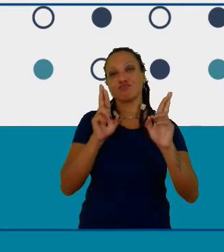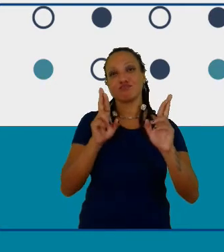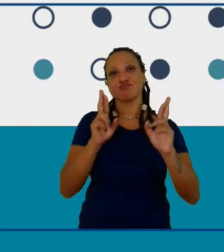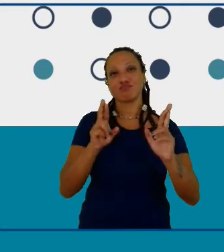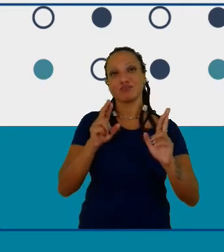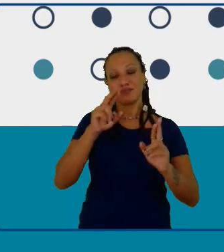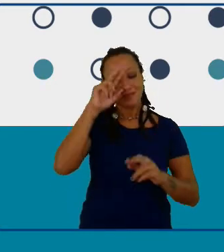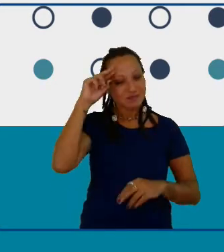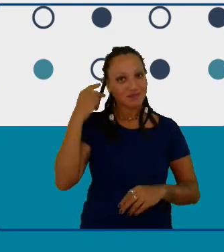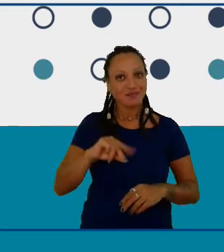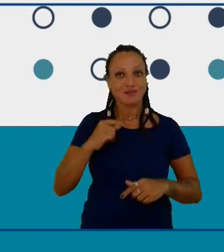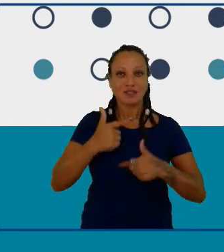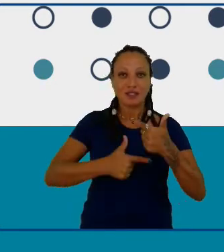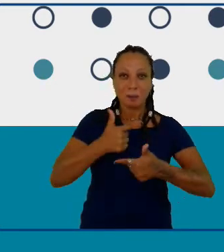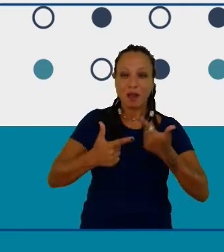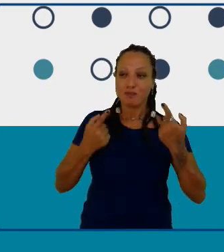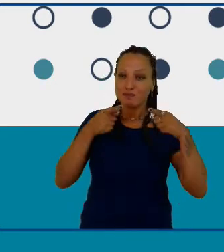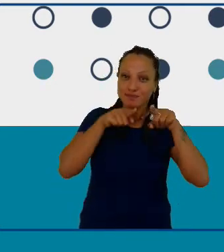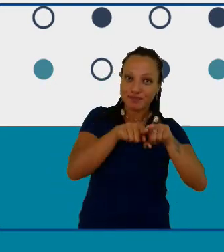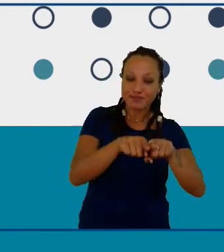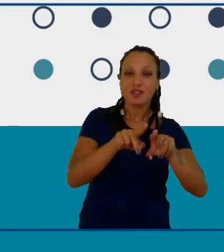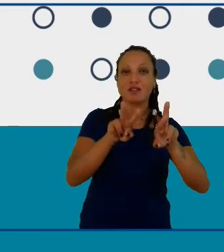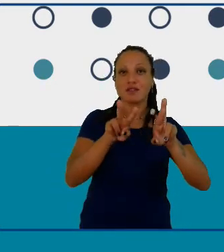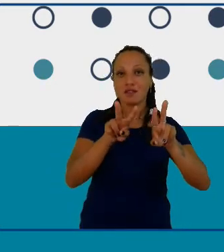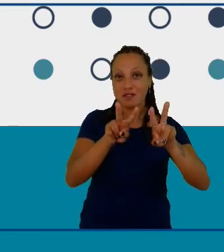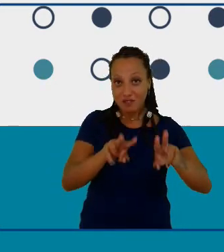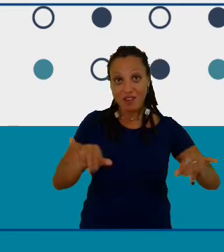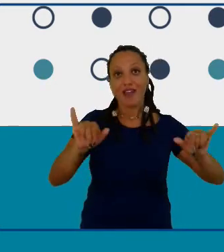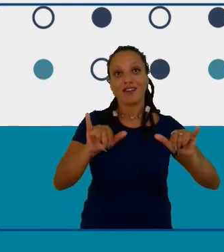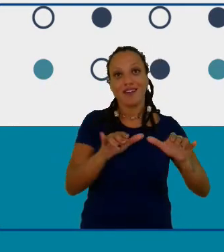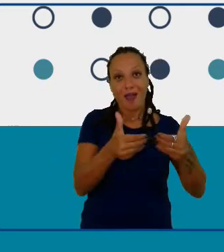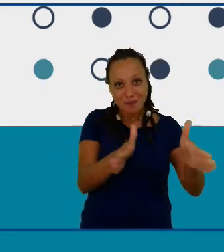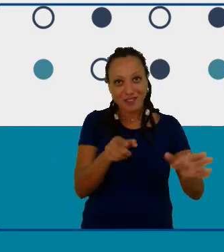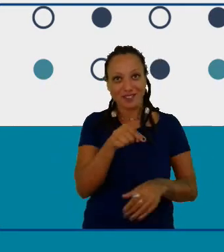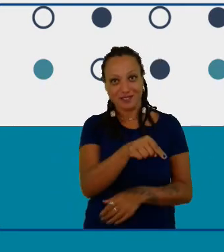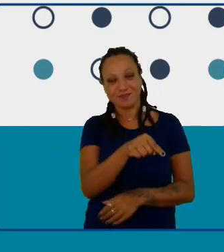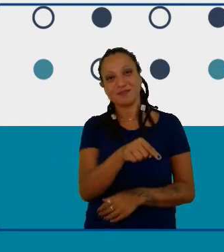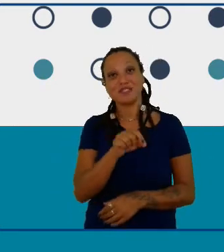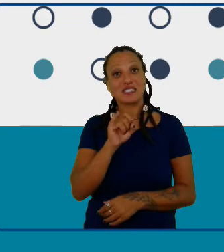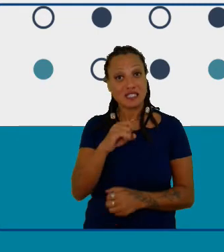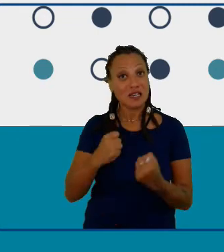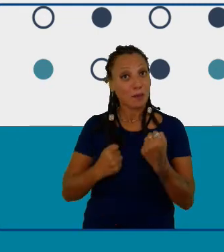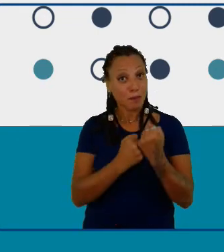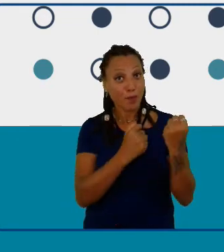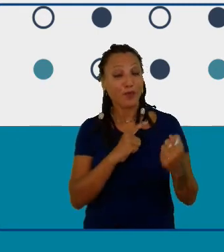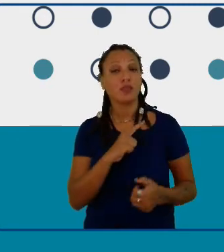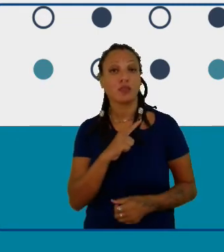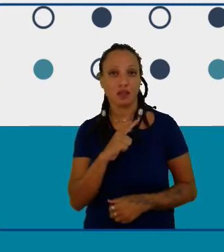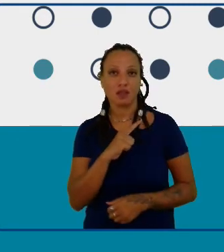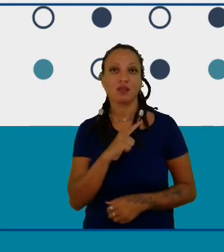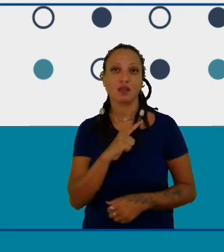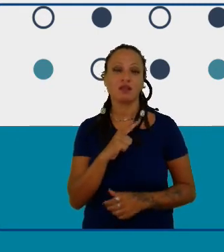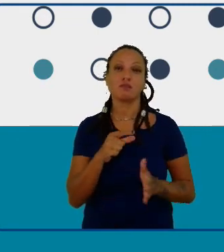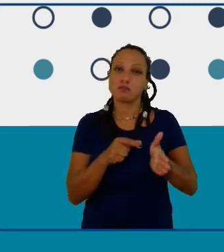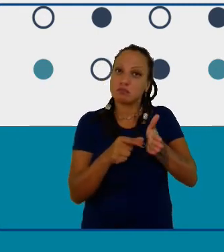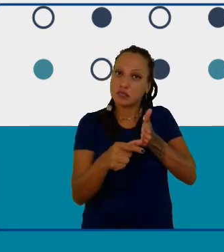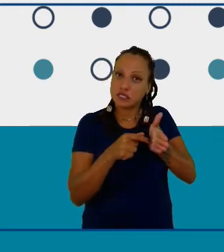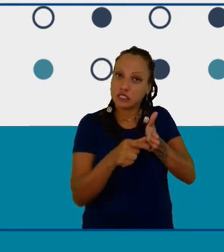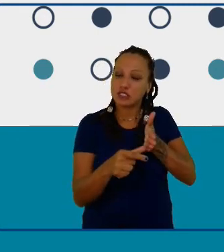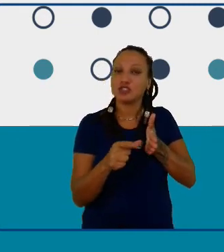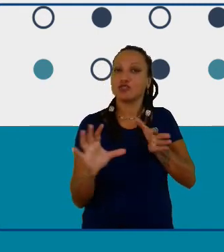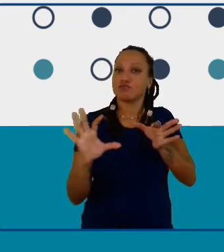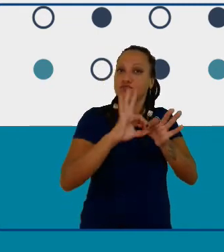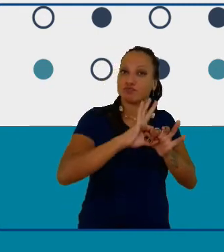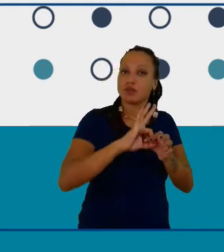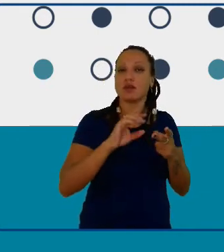parceria com muita boa vontade e apoio do Bridge Council e dos professores da